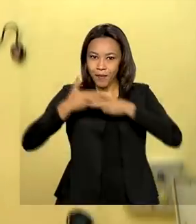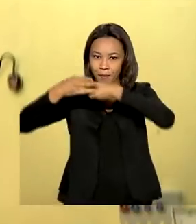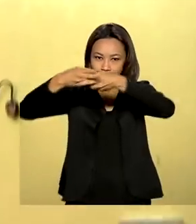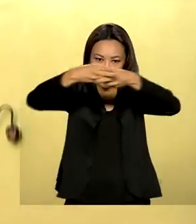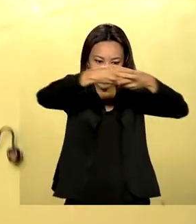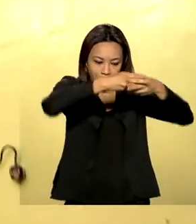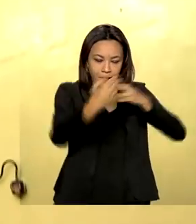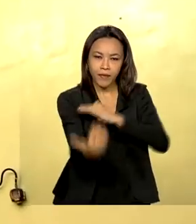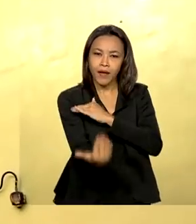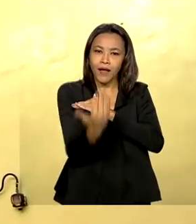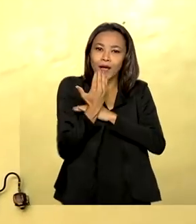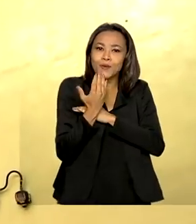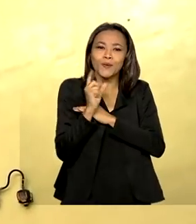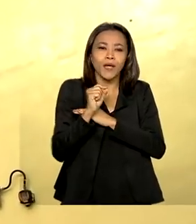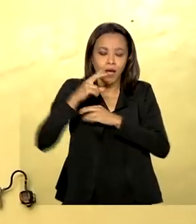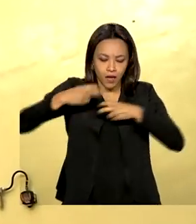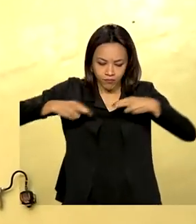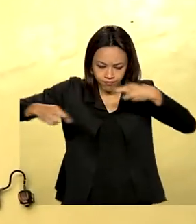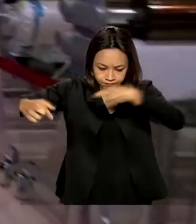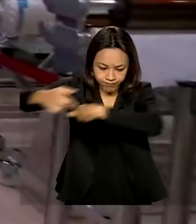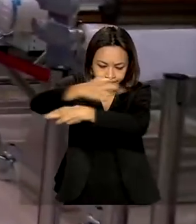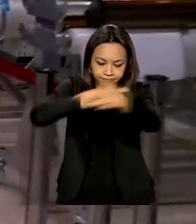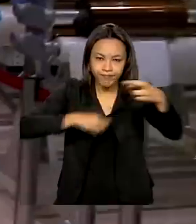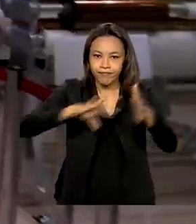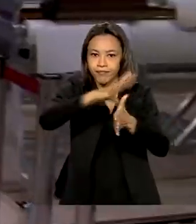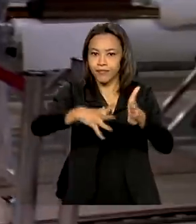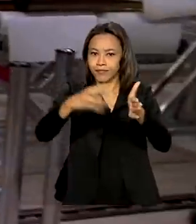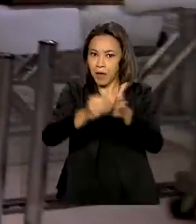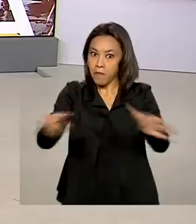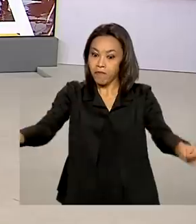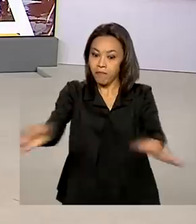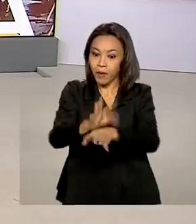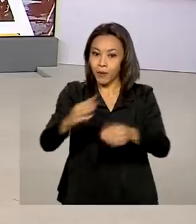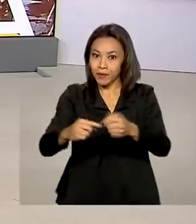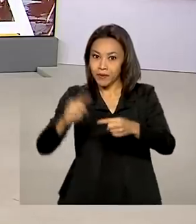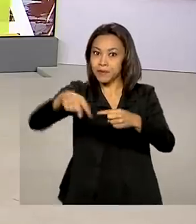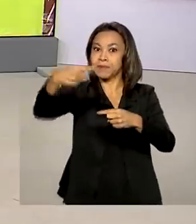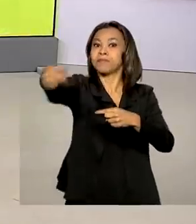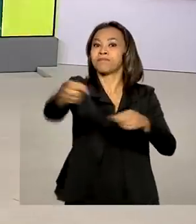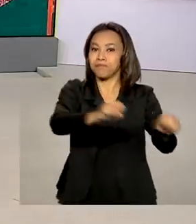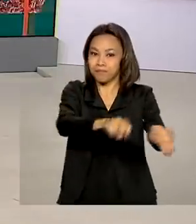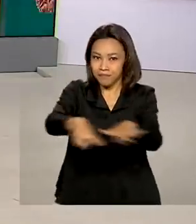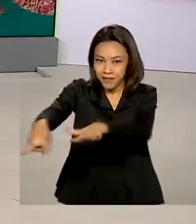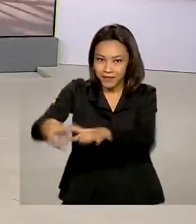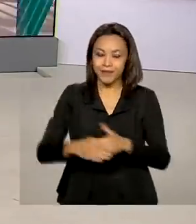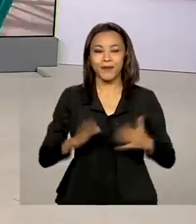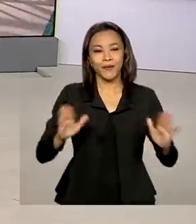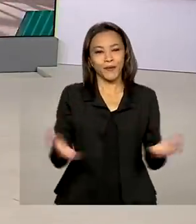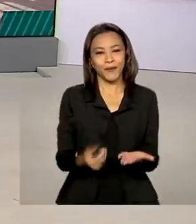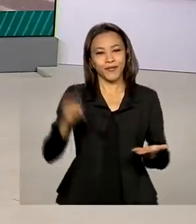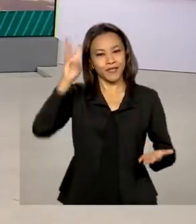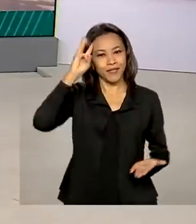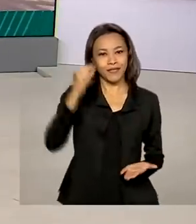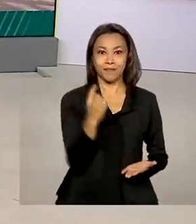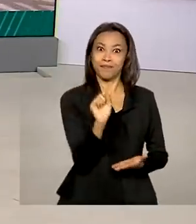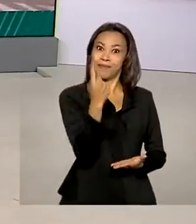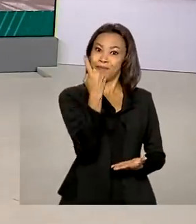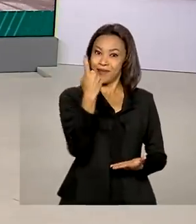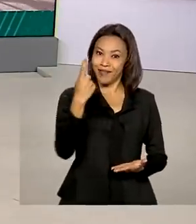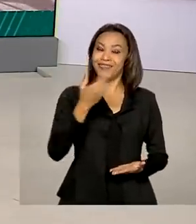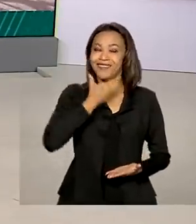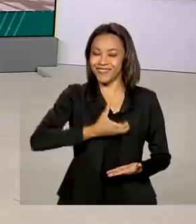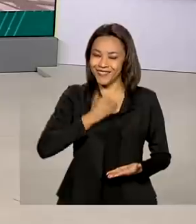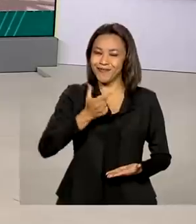monitorar a Amazônia deve ficar pronto nas próximas semanas. Hoje é terça-feira, 1º de dezembro de